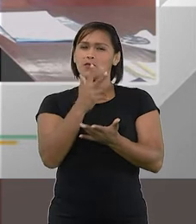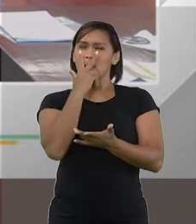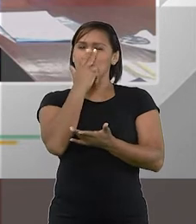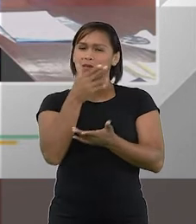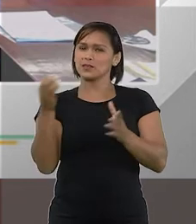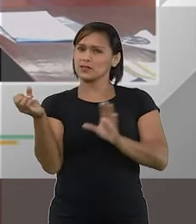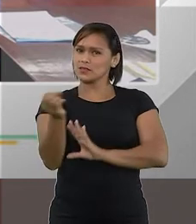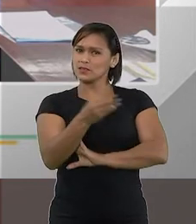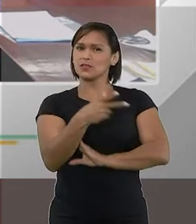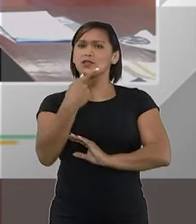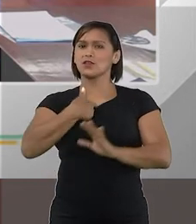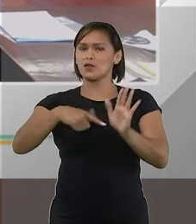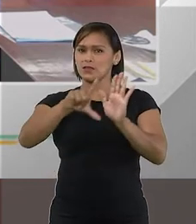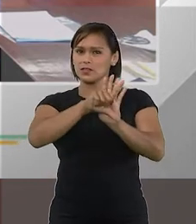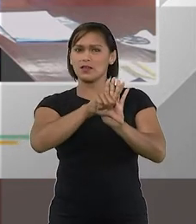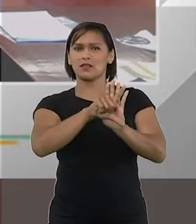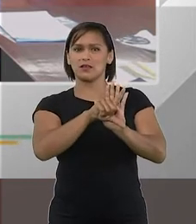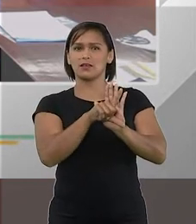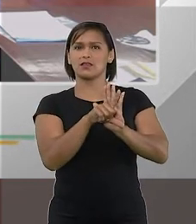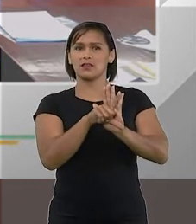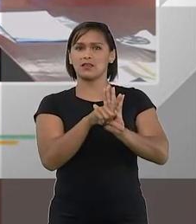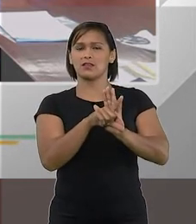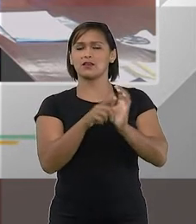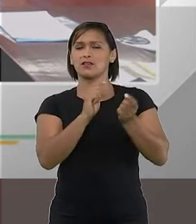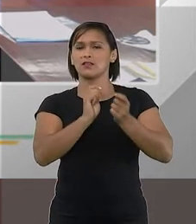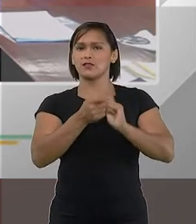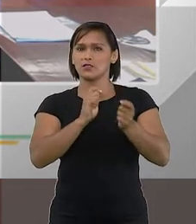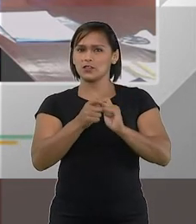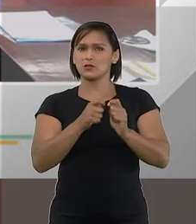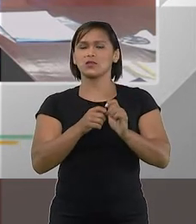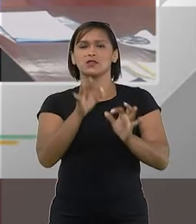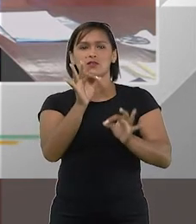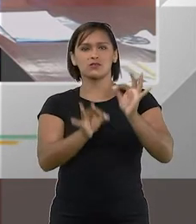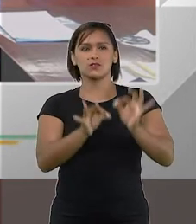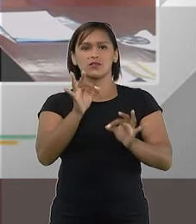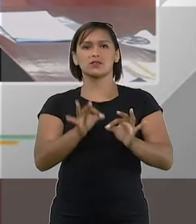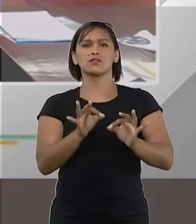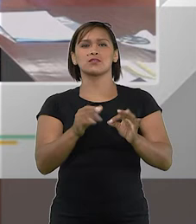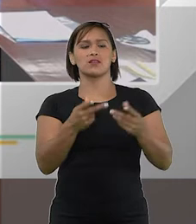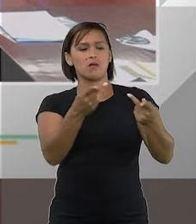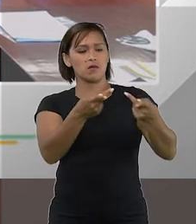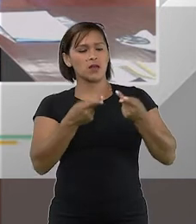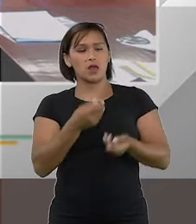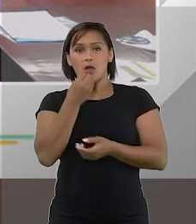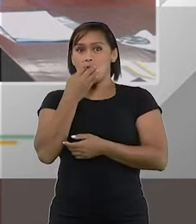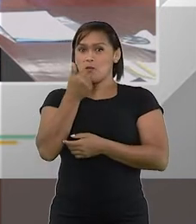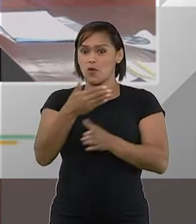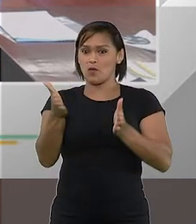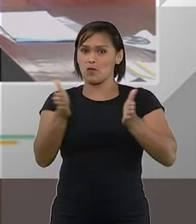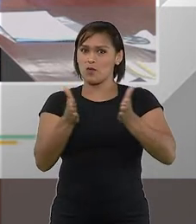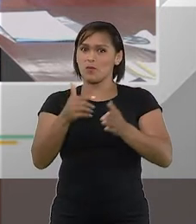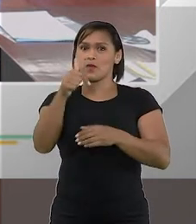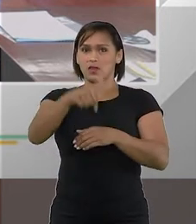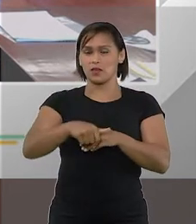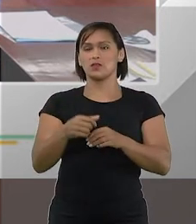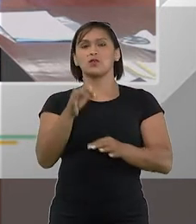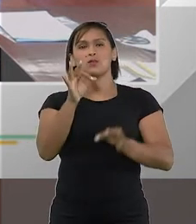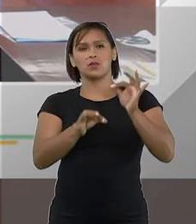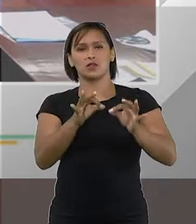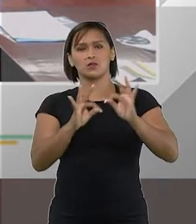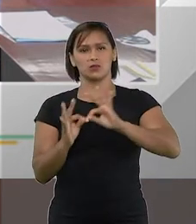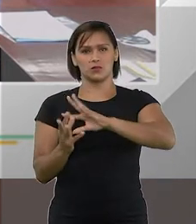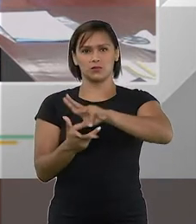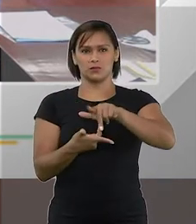novas atribuições do administrador judicial vêm em muito boa hora para o nosso mundo